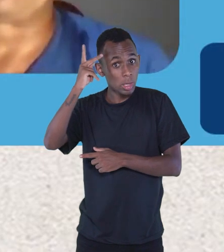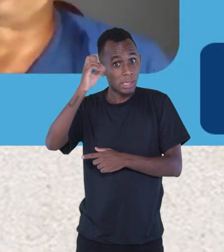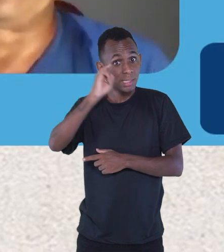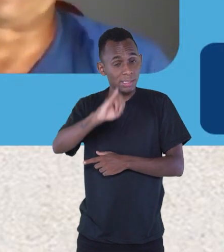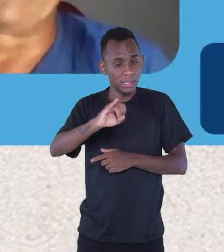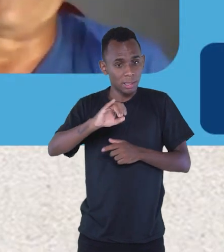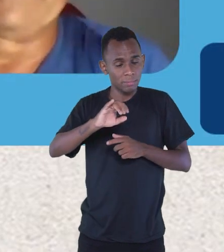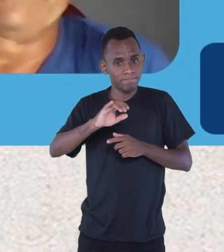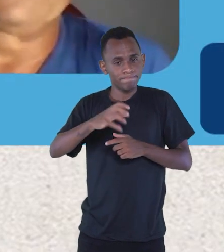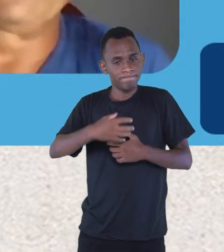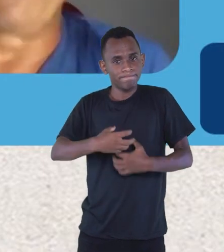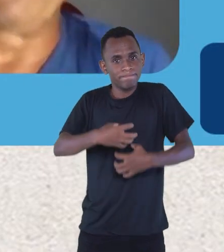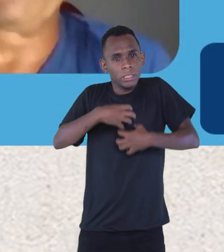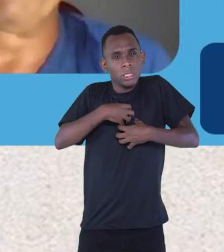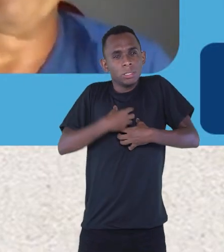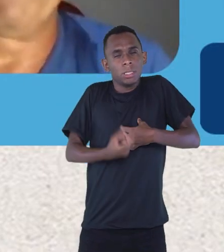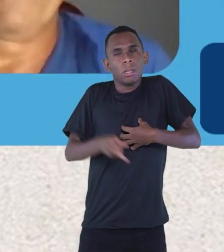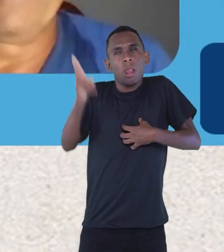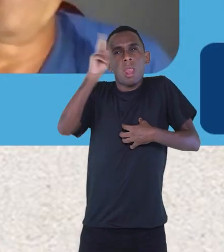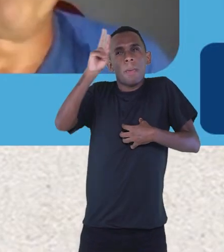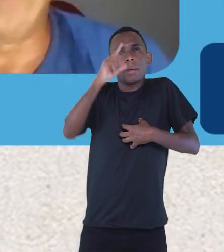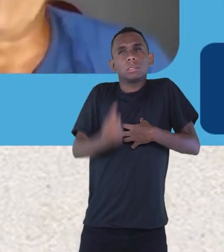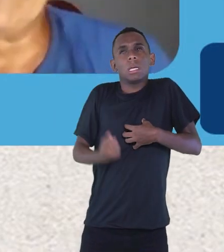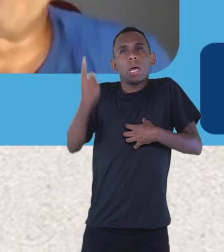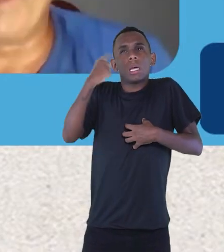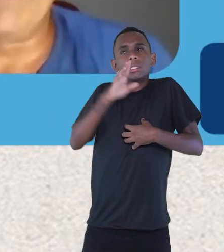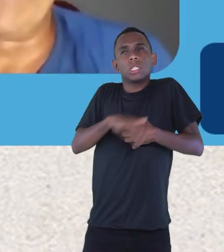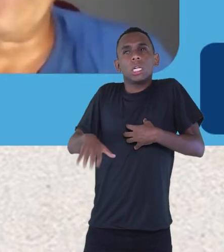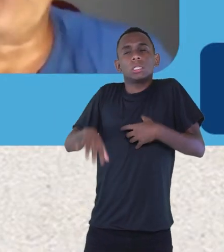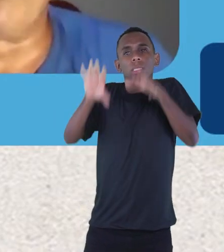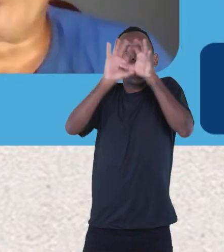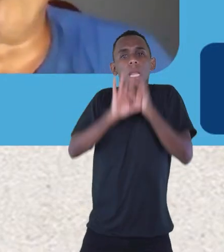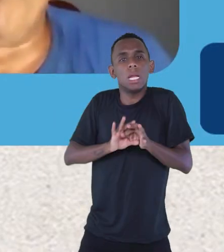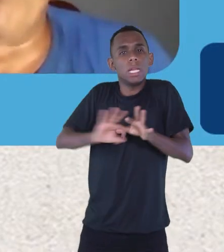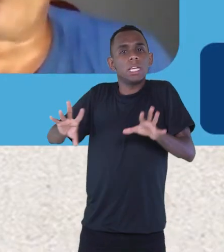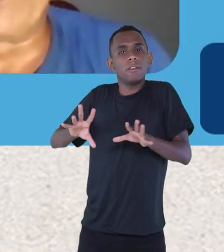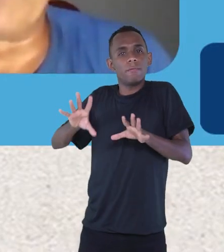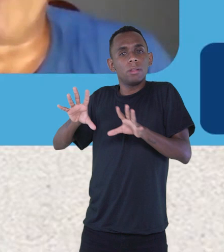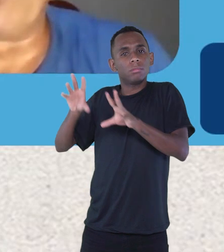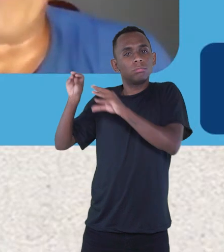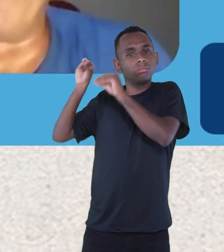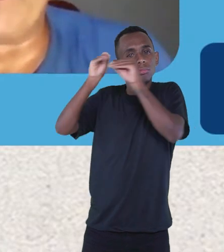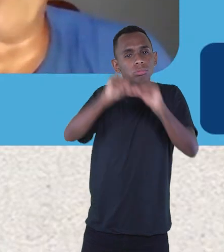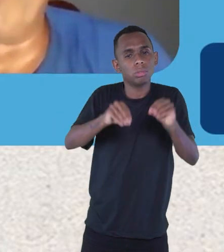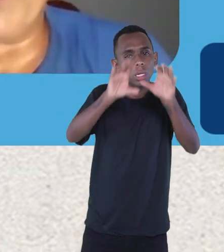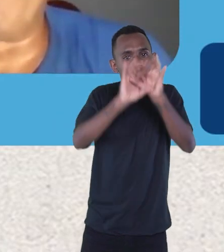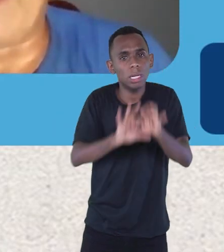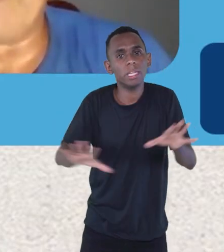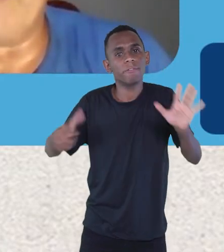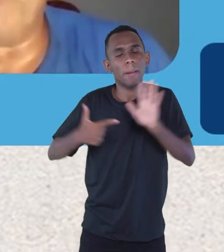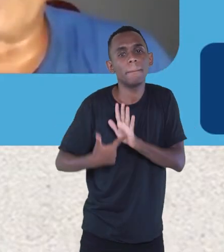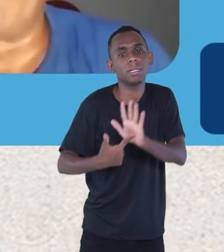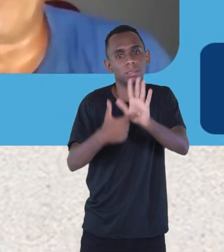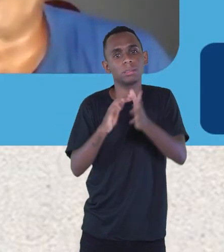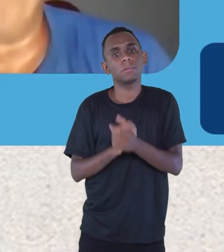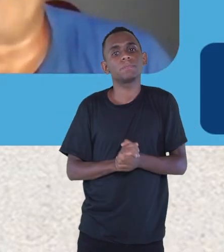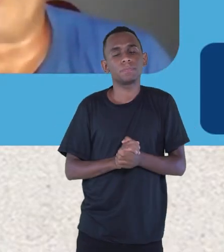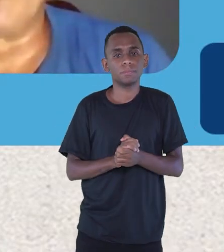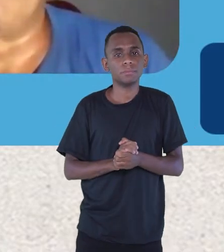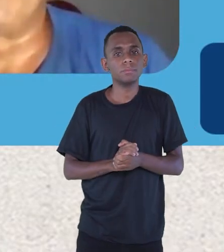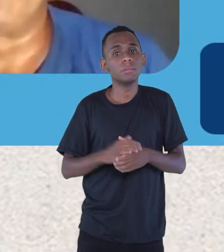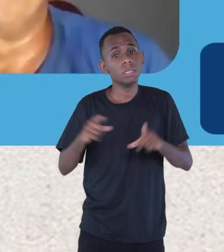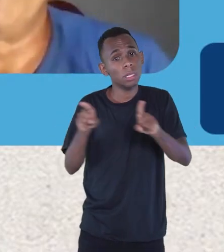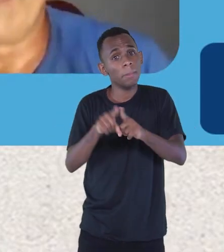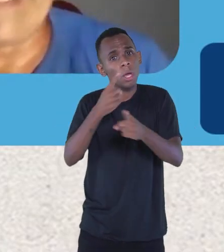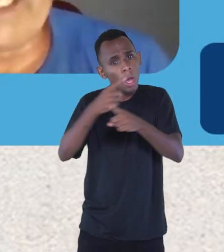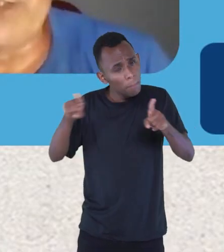trouxer aquela criança de volta. Tem bem aquilo que o Milton Nascimento, mas o Fernando Branche falam na música, Bola de